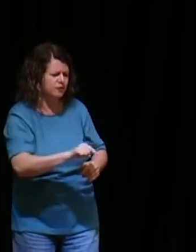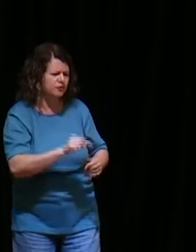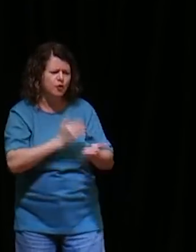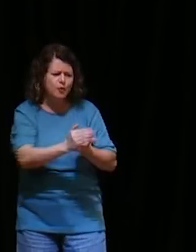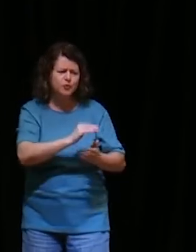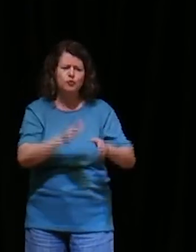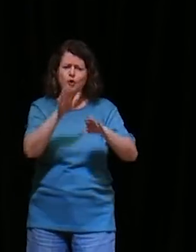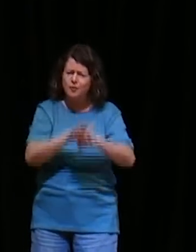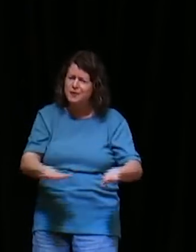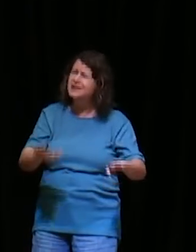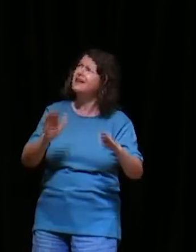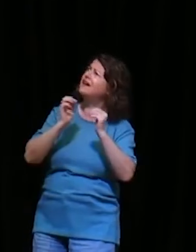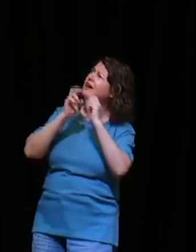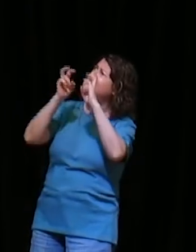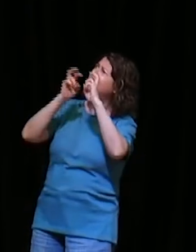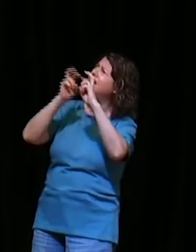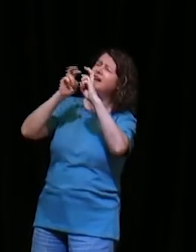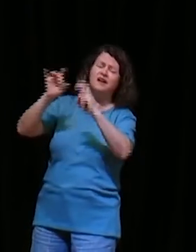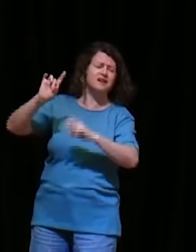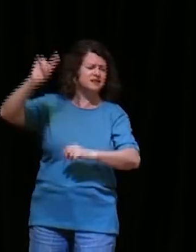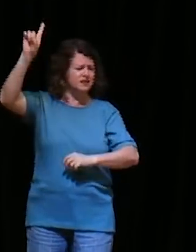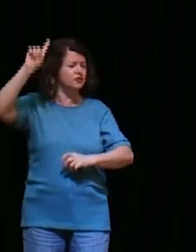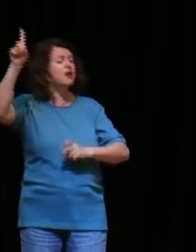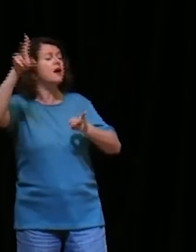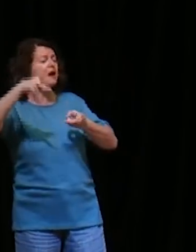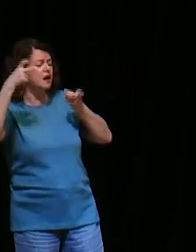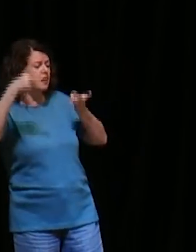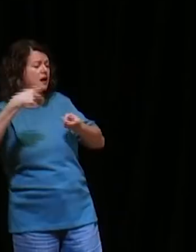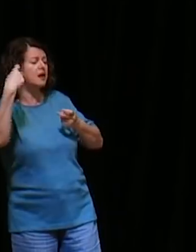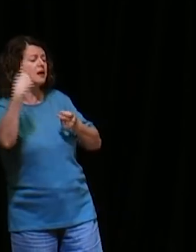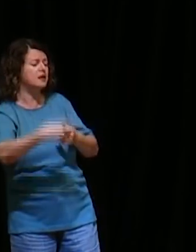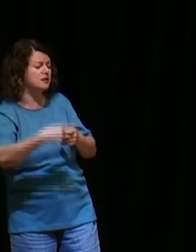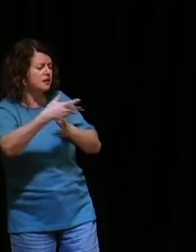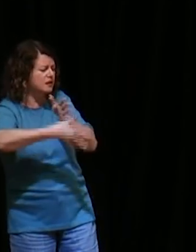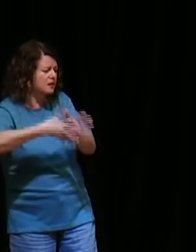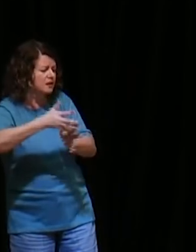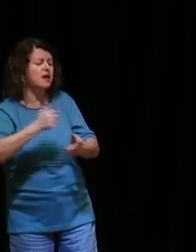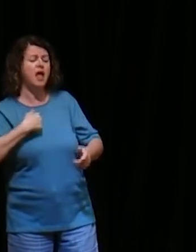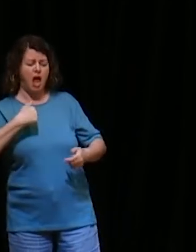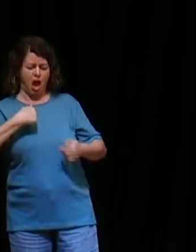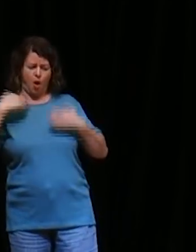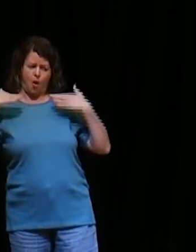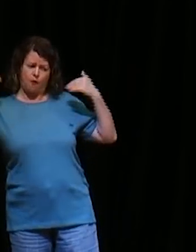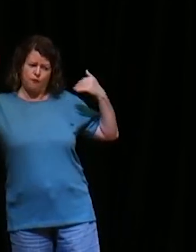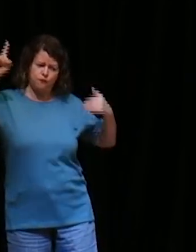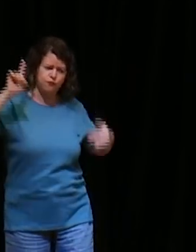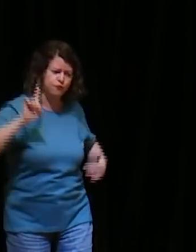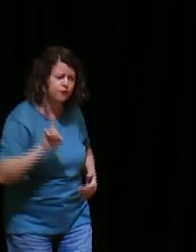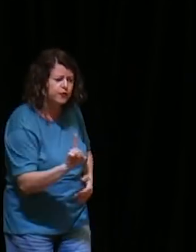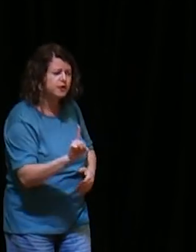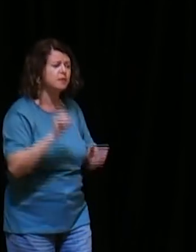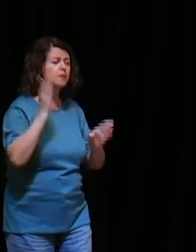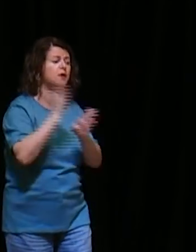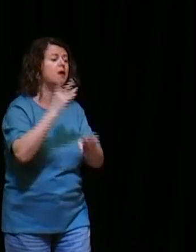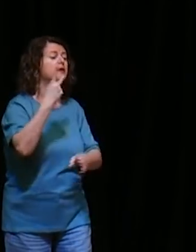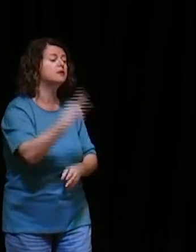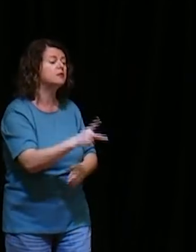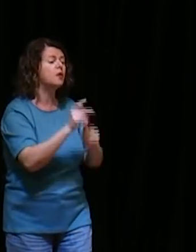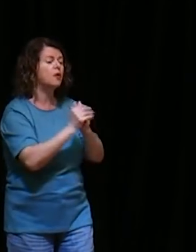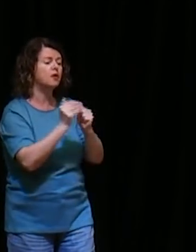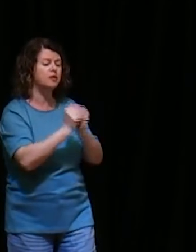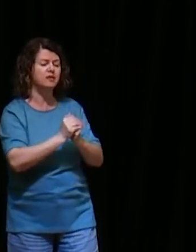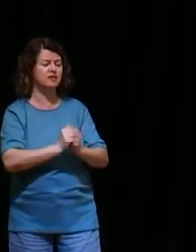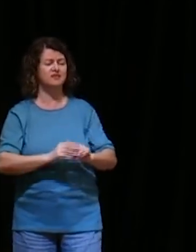teu Deus, são ouvidas as tuas palavras, e eu vim por causa, das tuas palavras, mas o príncipe, do reino da Pérsia,